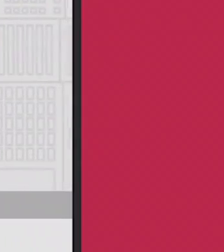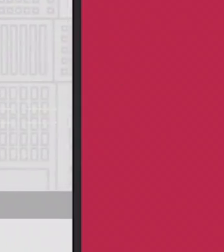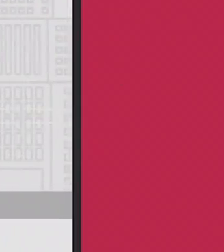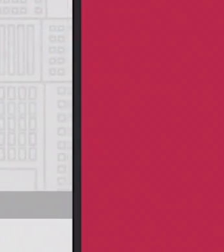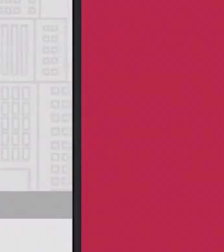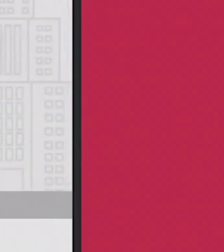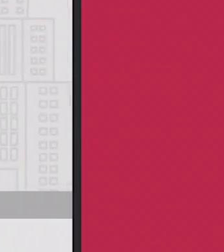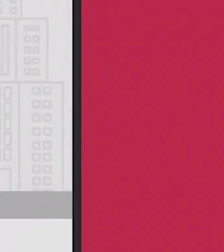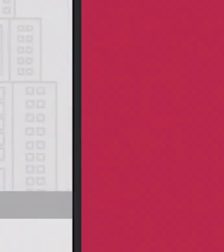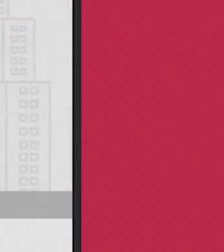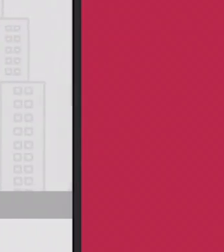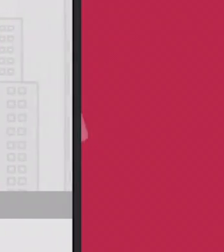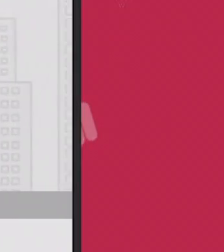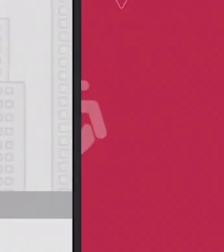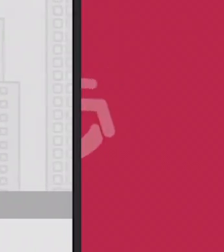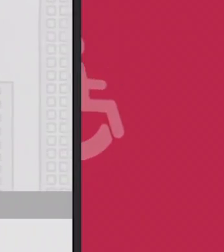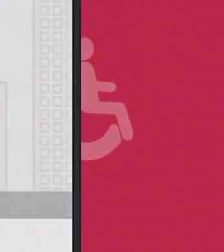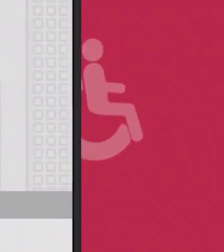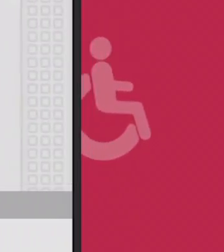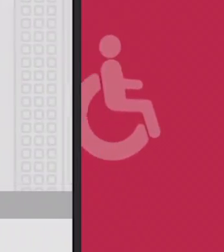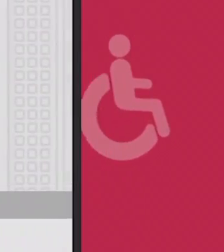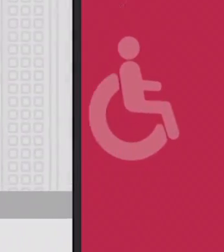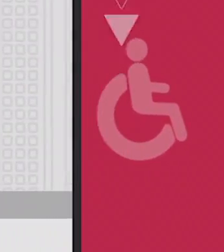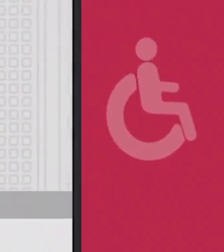um a